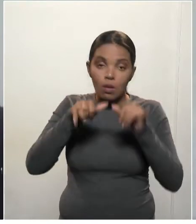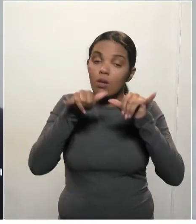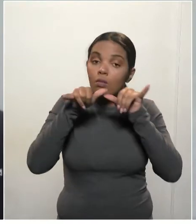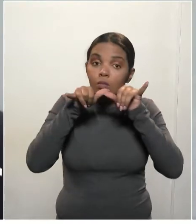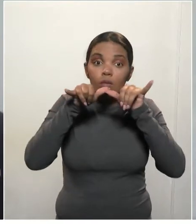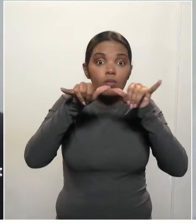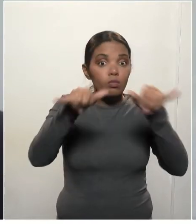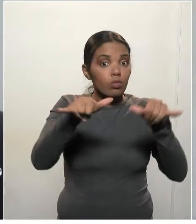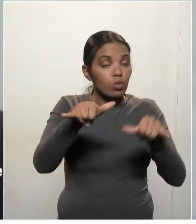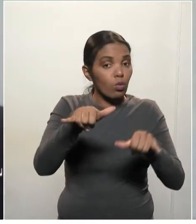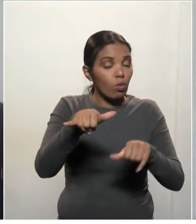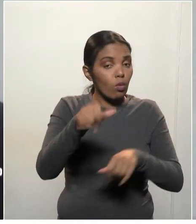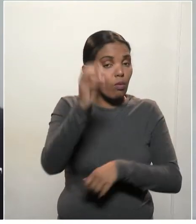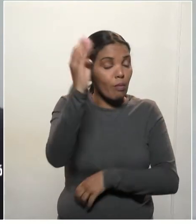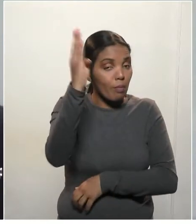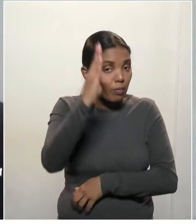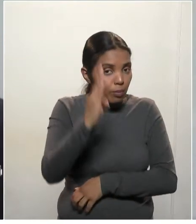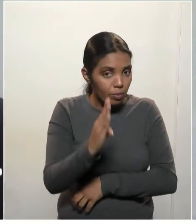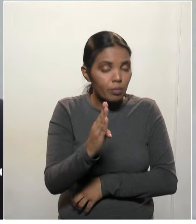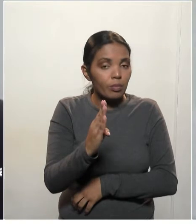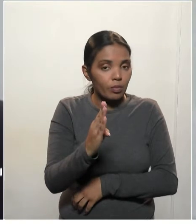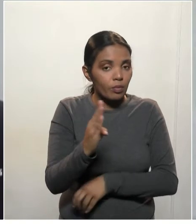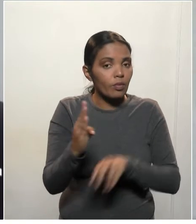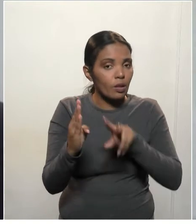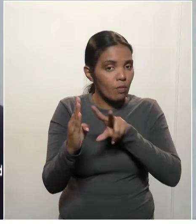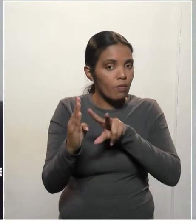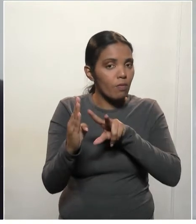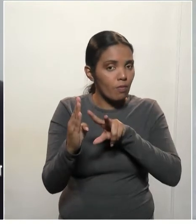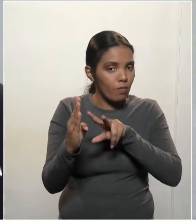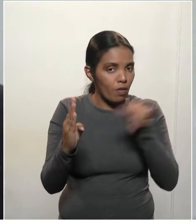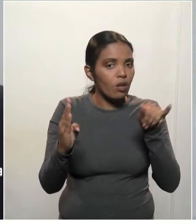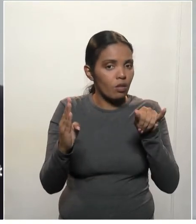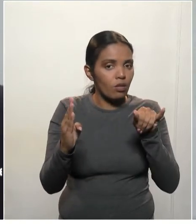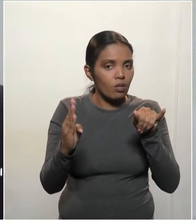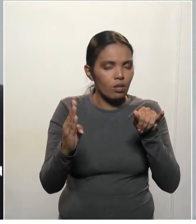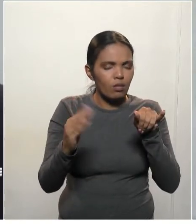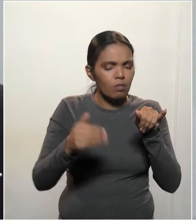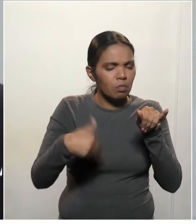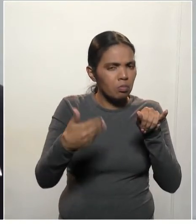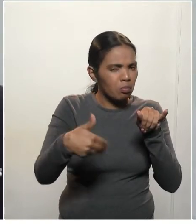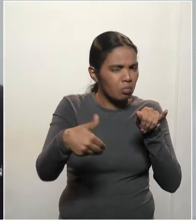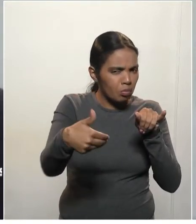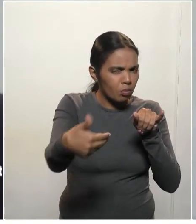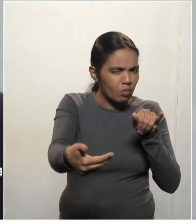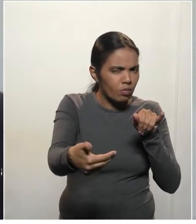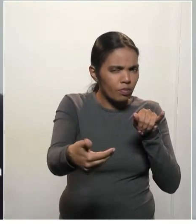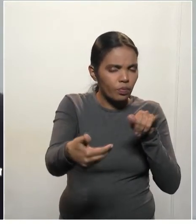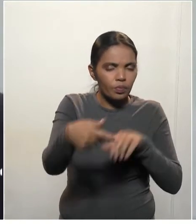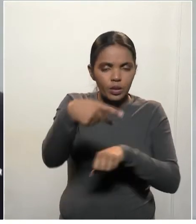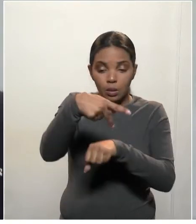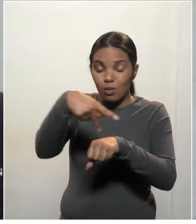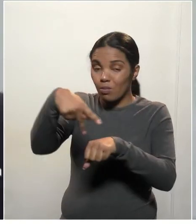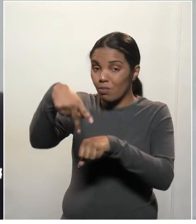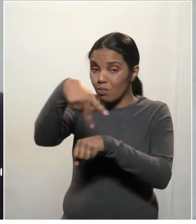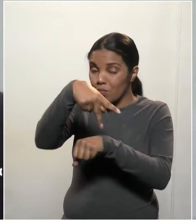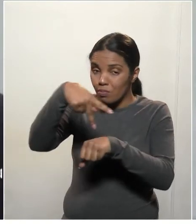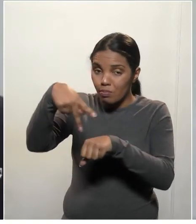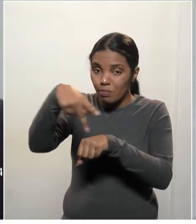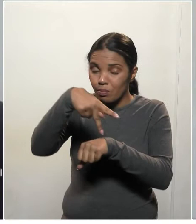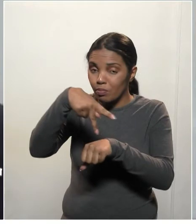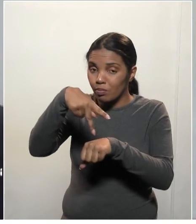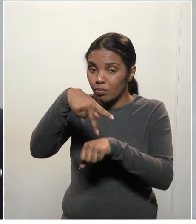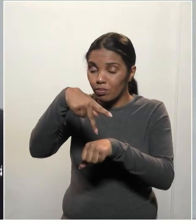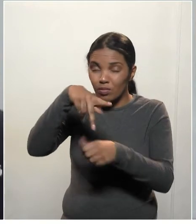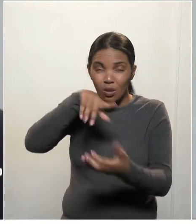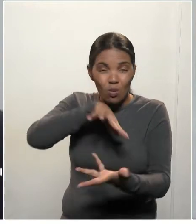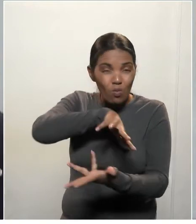que o Brasil vai se tornar um país com um número